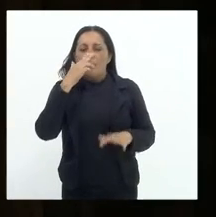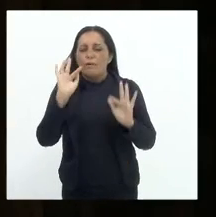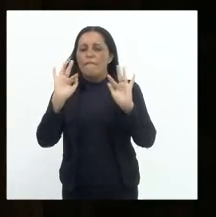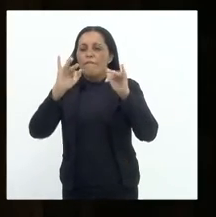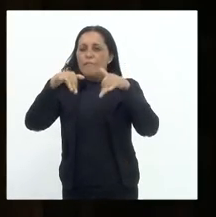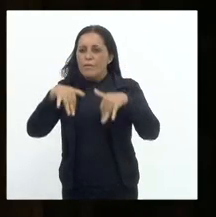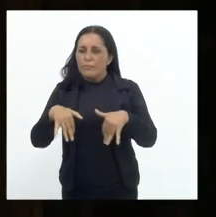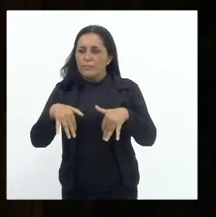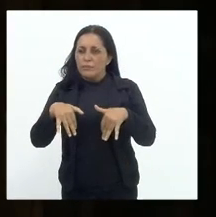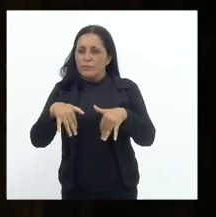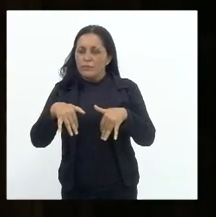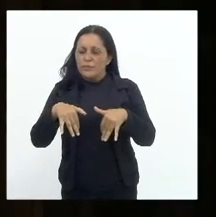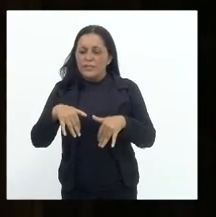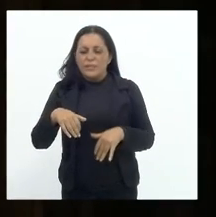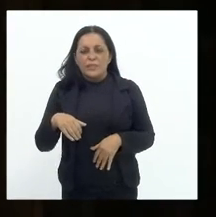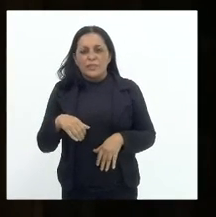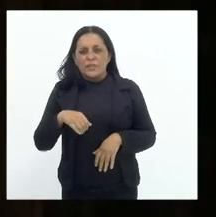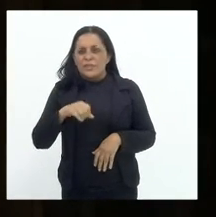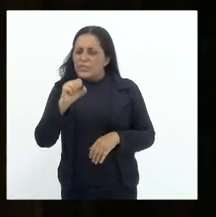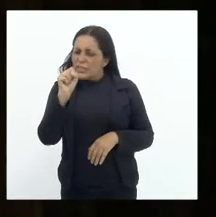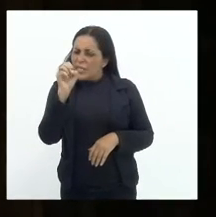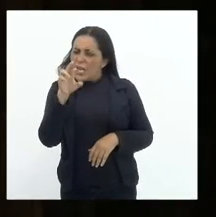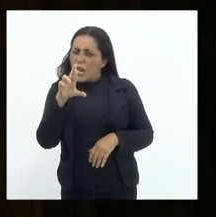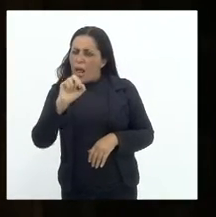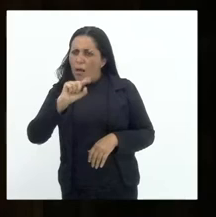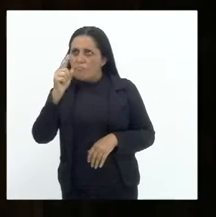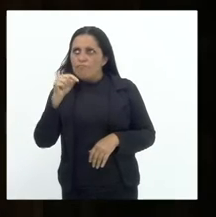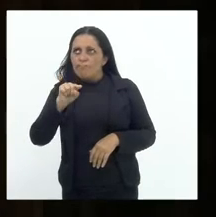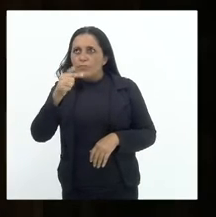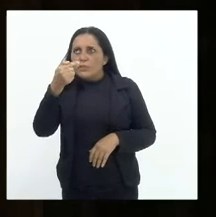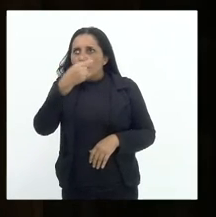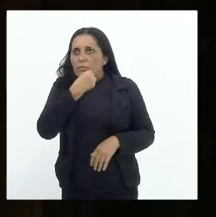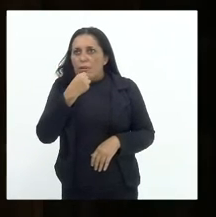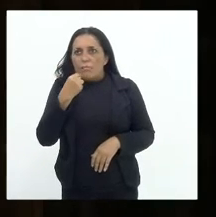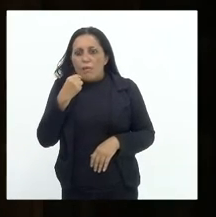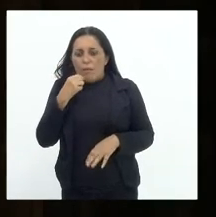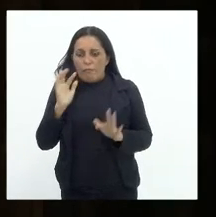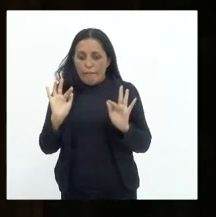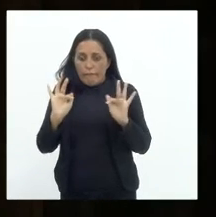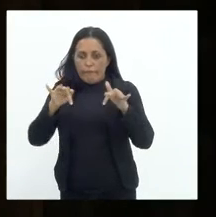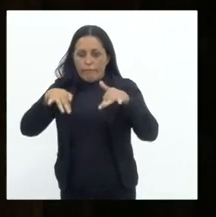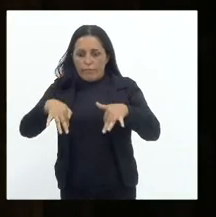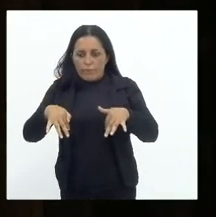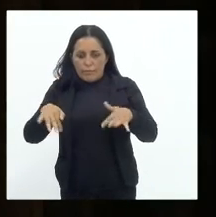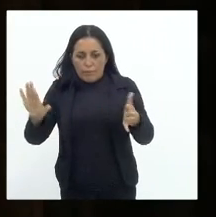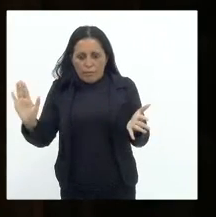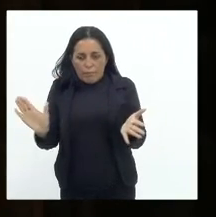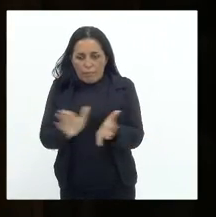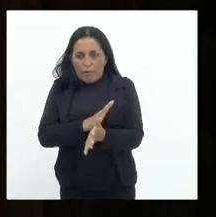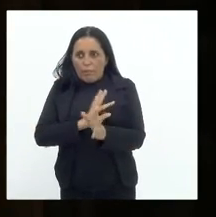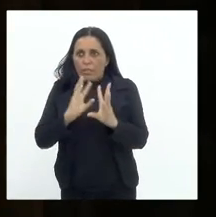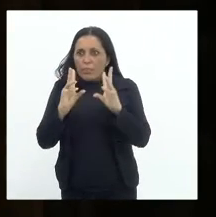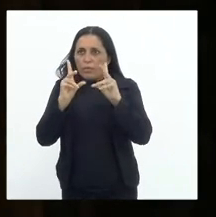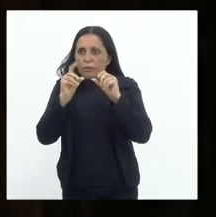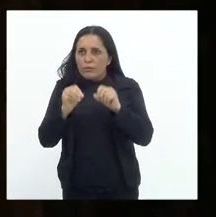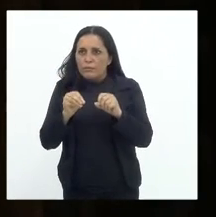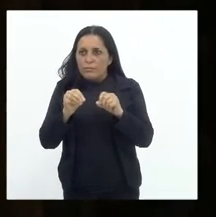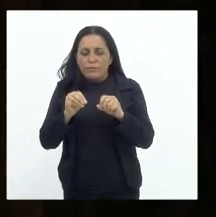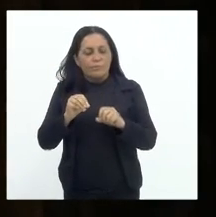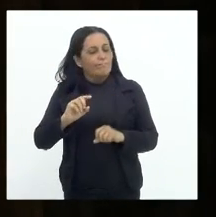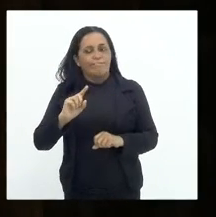será que 7 de setembro vai ser um apocalipse? Não deveria sê-lo.